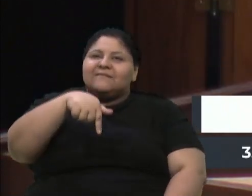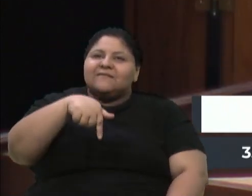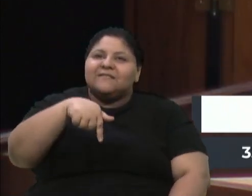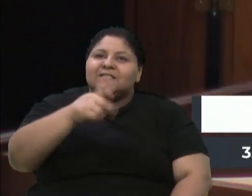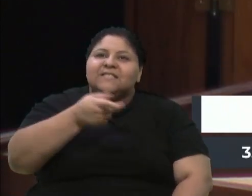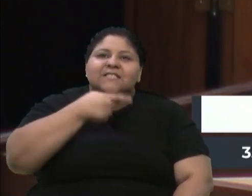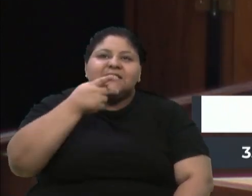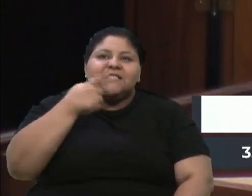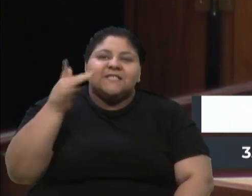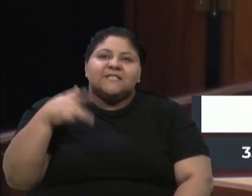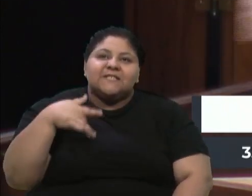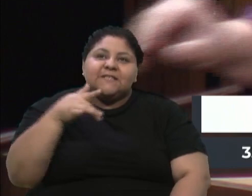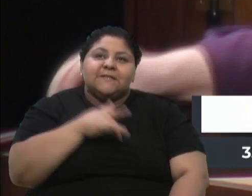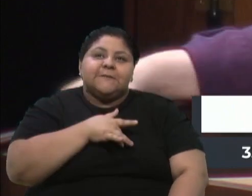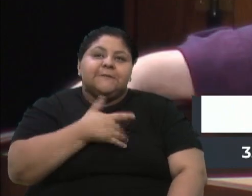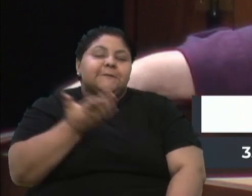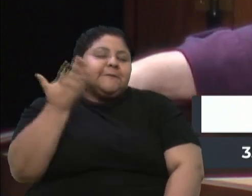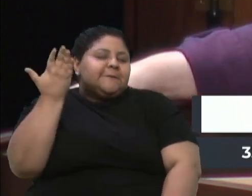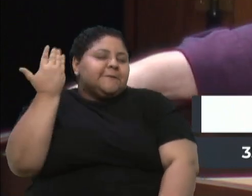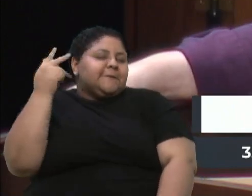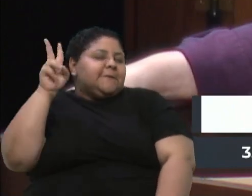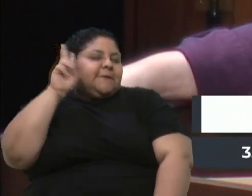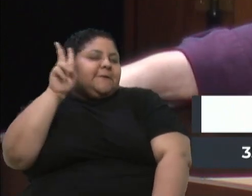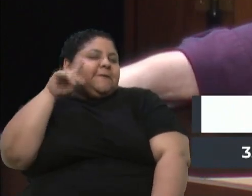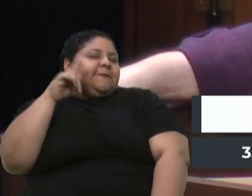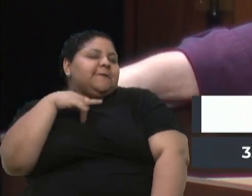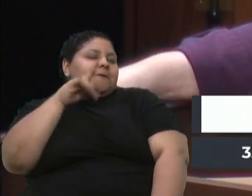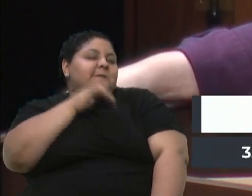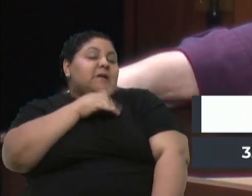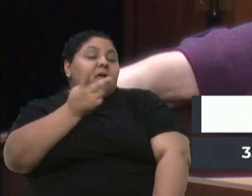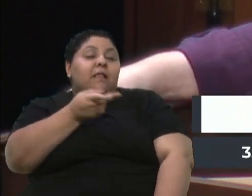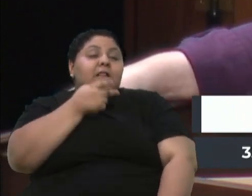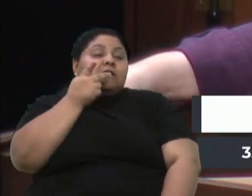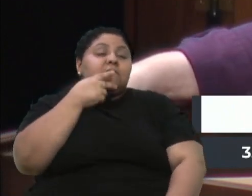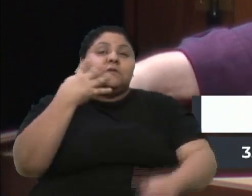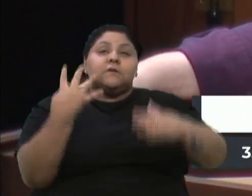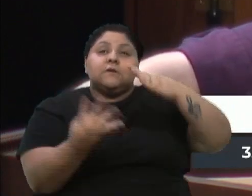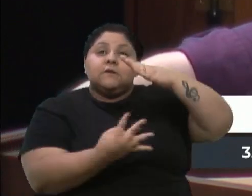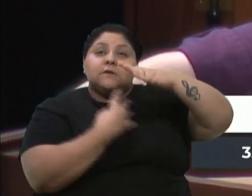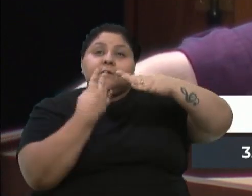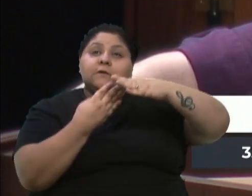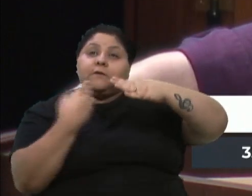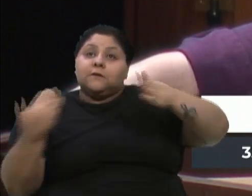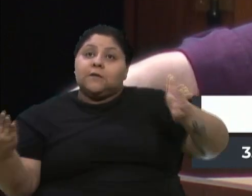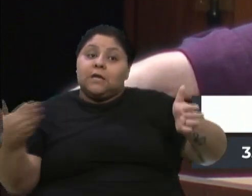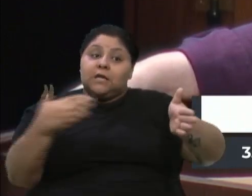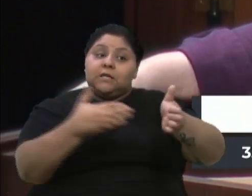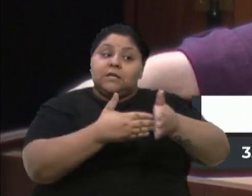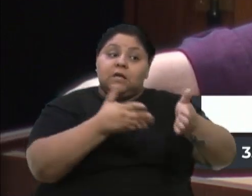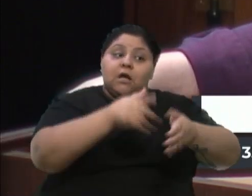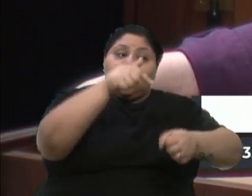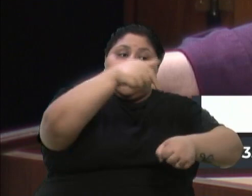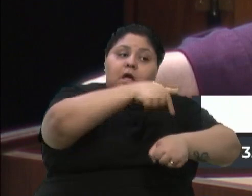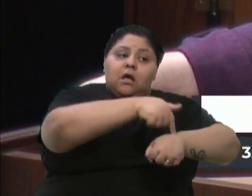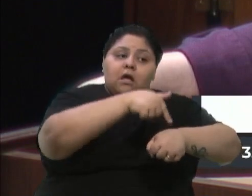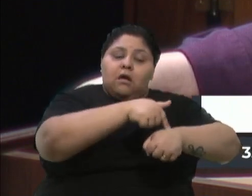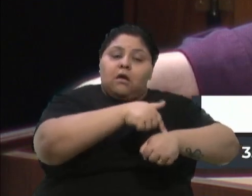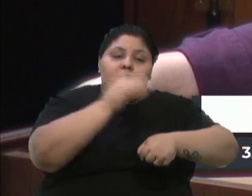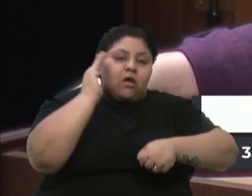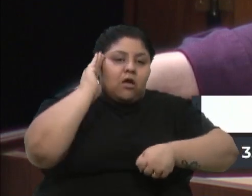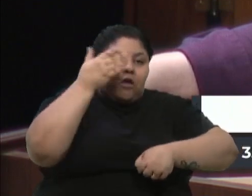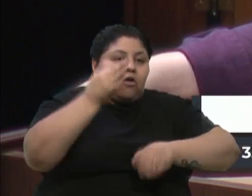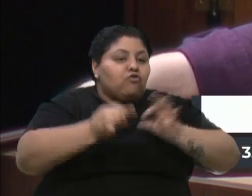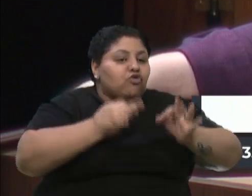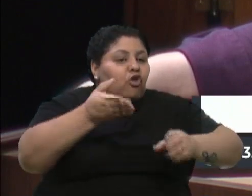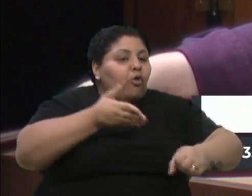falar da saúde e vamos puxar o tema da saúde. Eles falam em quarteirização. Até agora, nesse momento, eu não sei aonde que foi provado ou